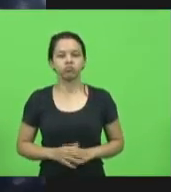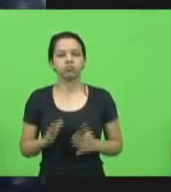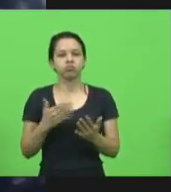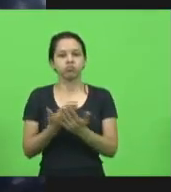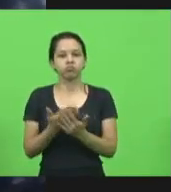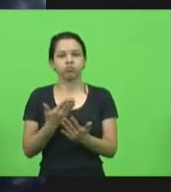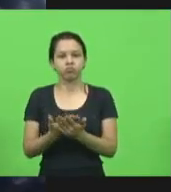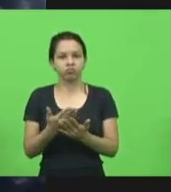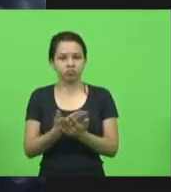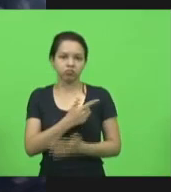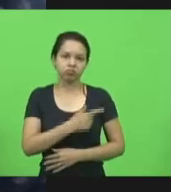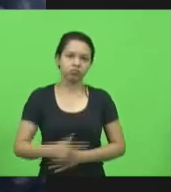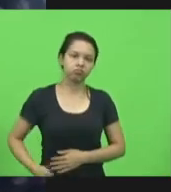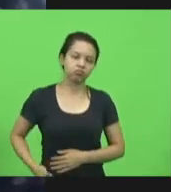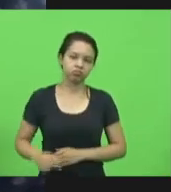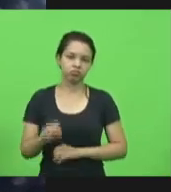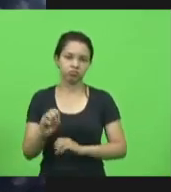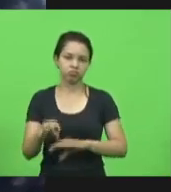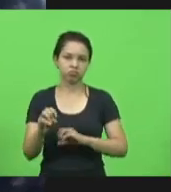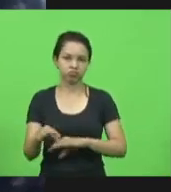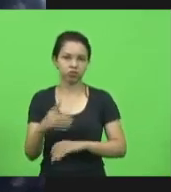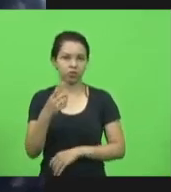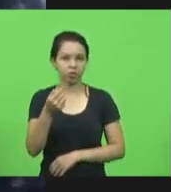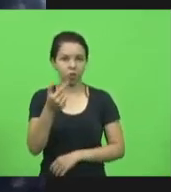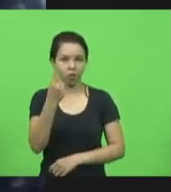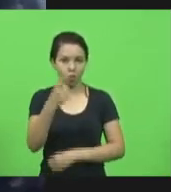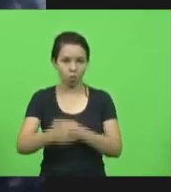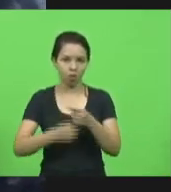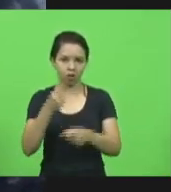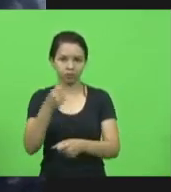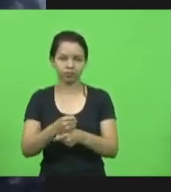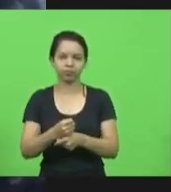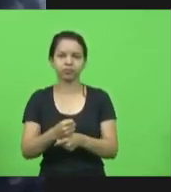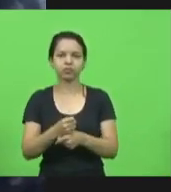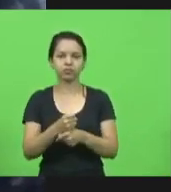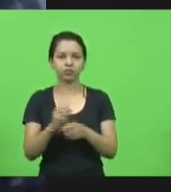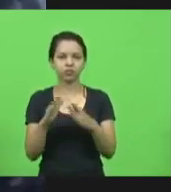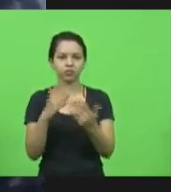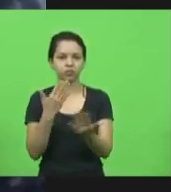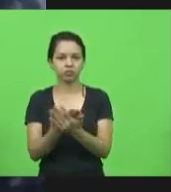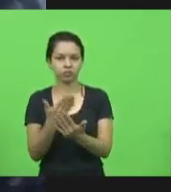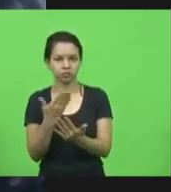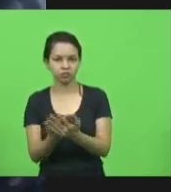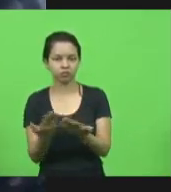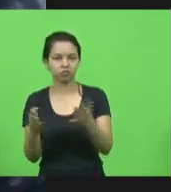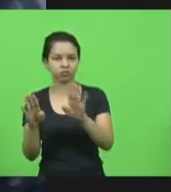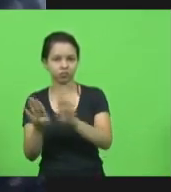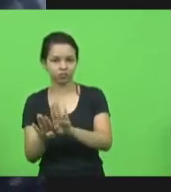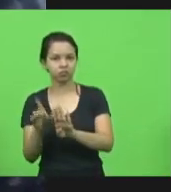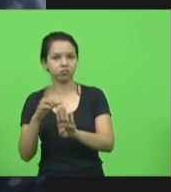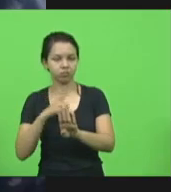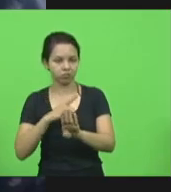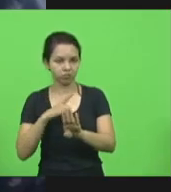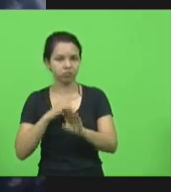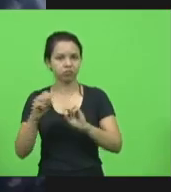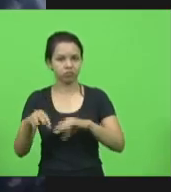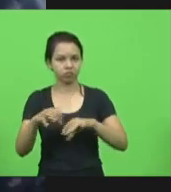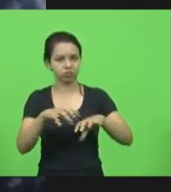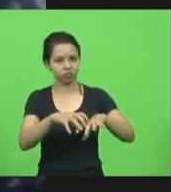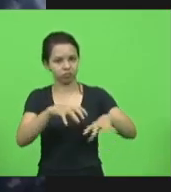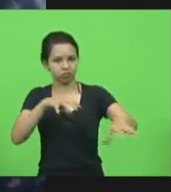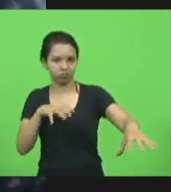Praticamente um ano, nossas escolas estiveram fechadas, embora com o ensino remoto, mas é